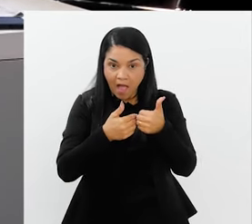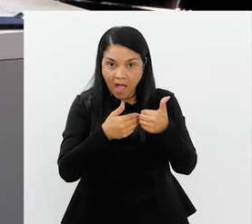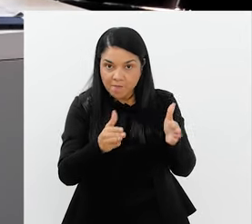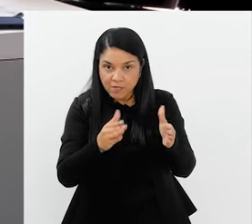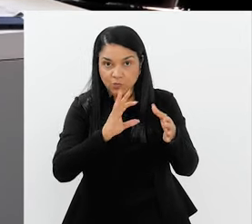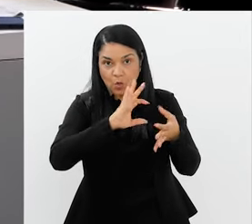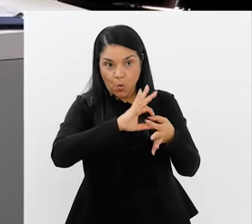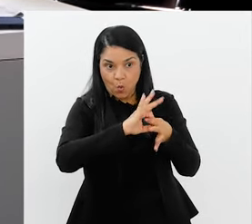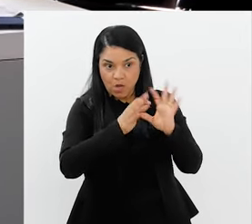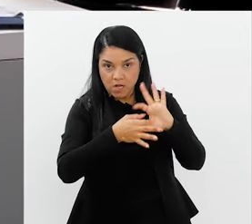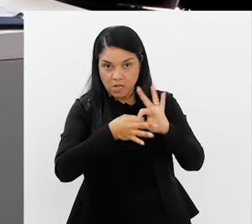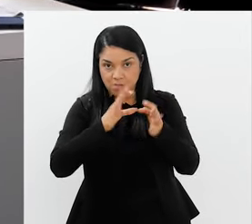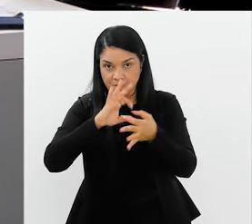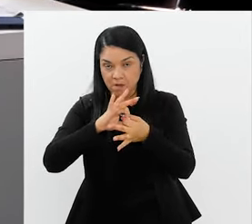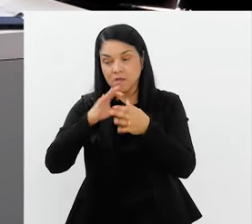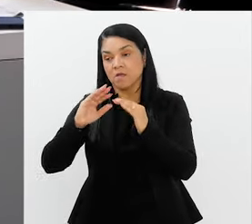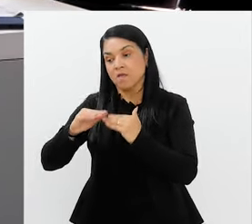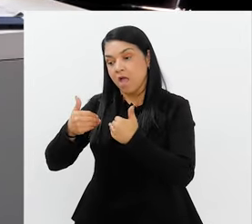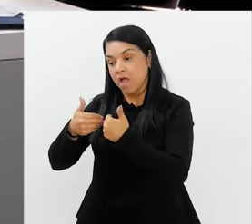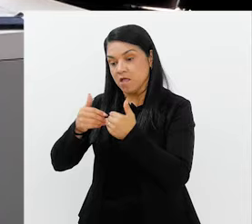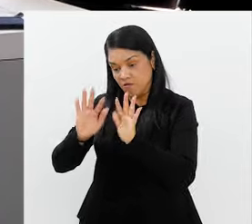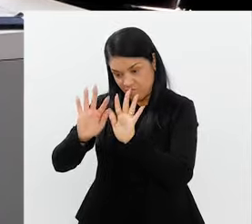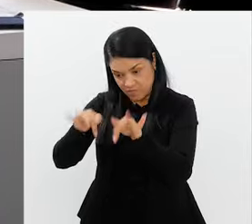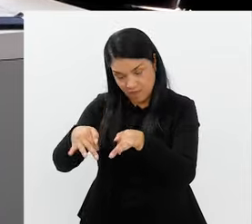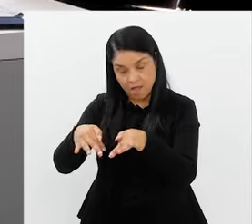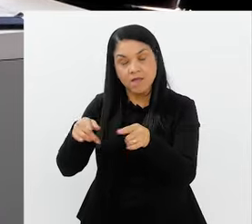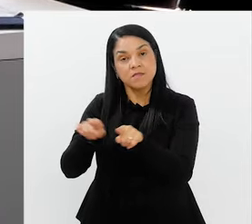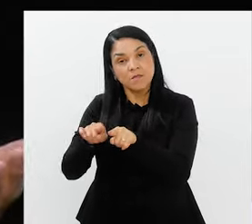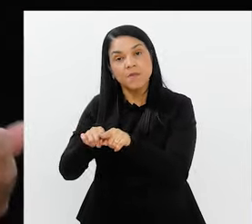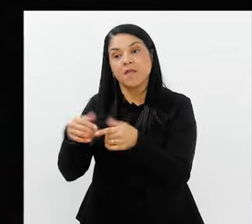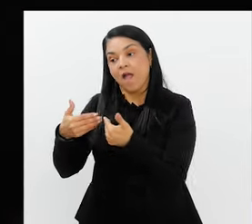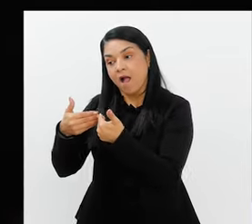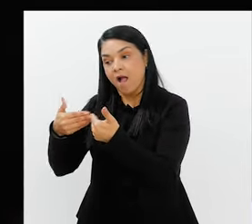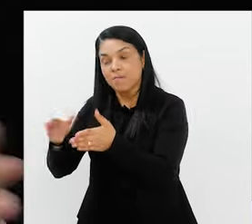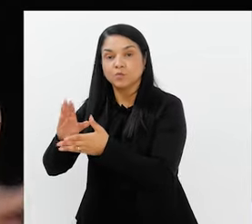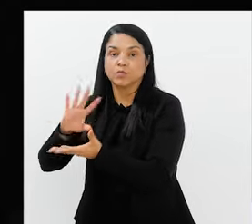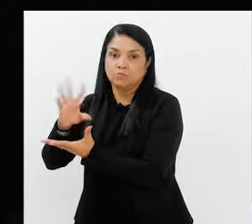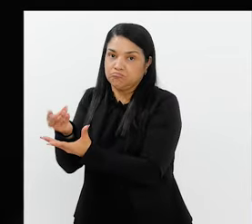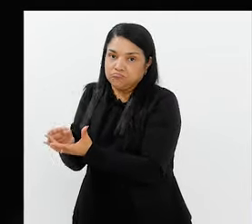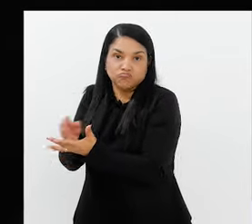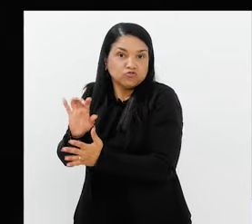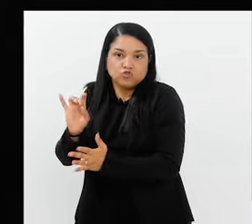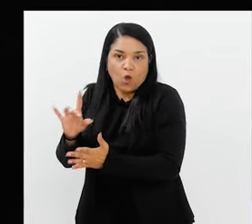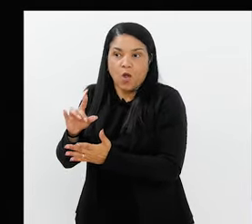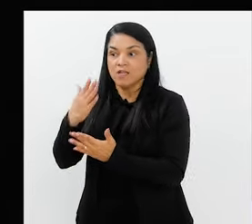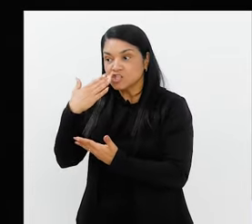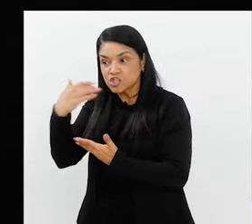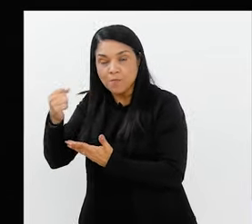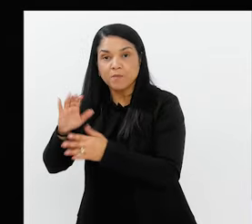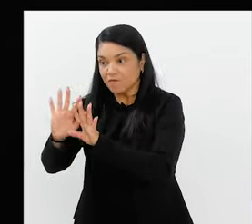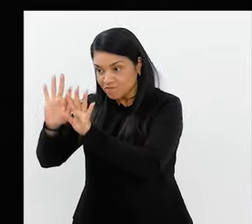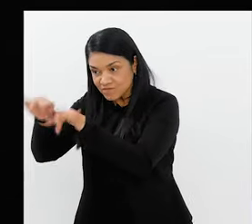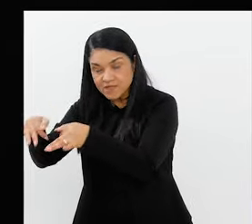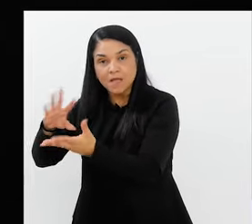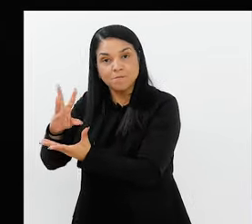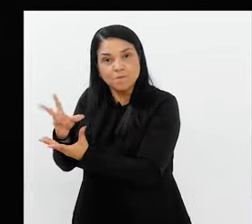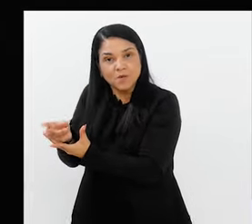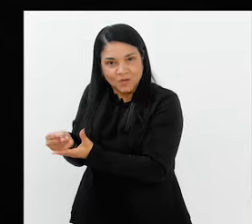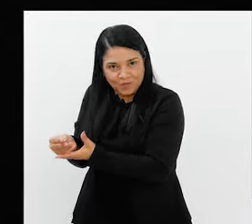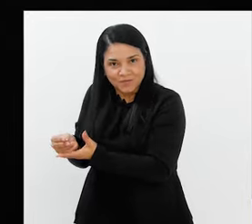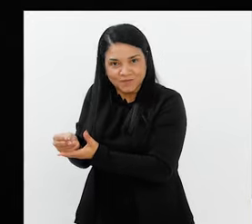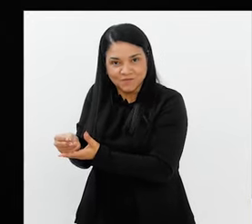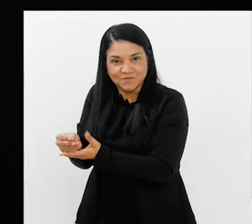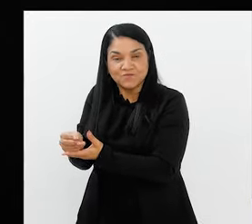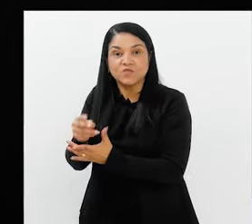olímpica, encerramento e abertura das Paralimpíadas. Foi espetacular. Foi um aprendizado